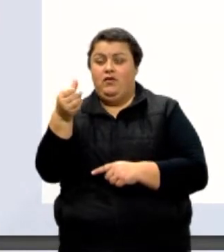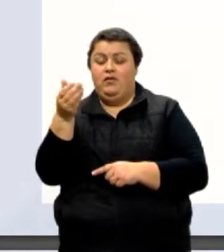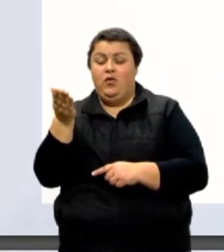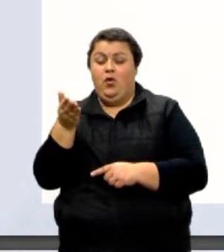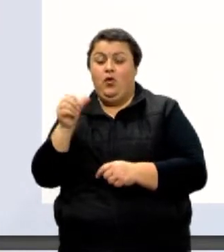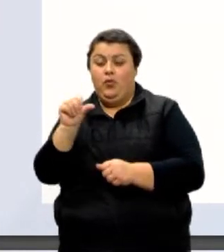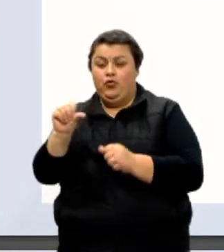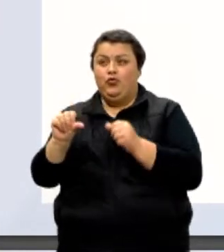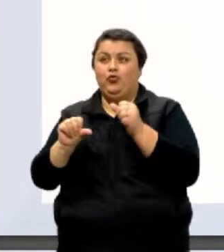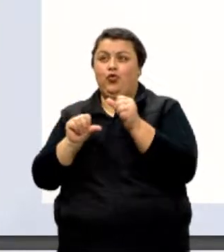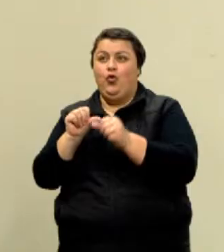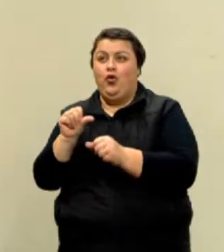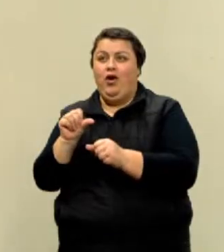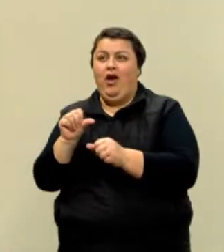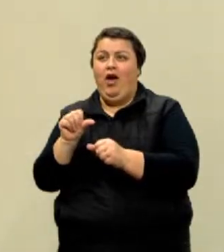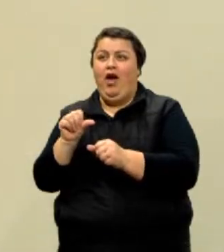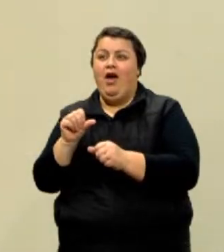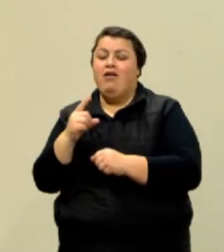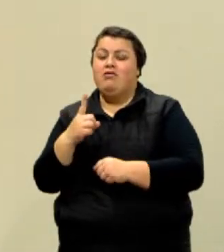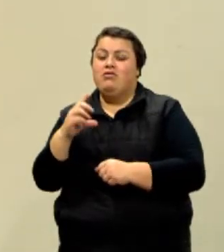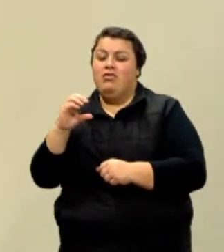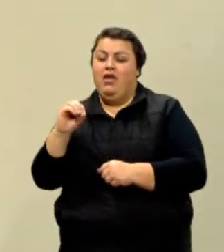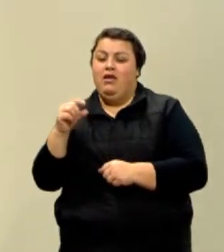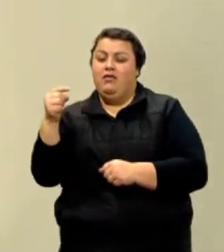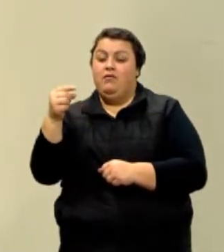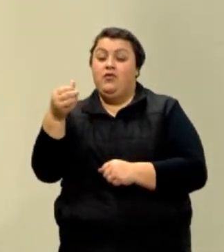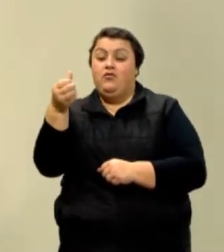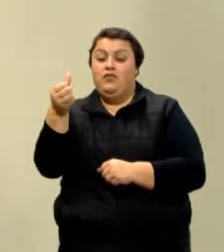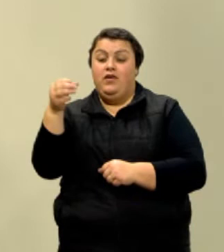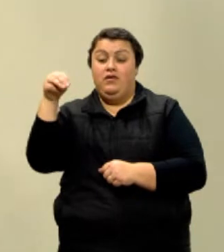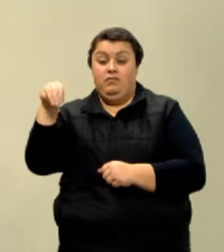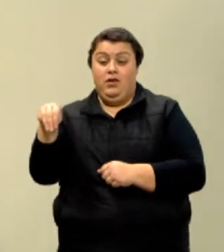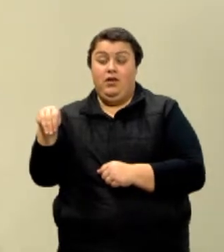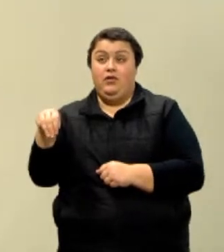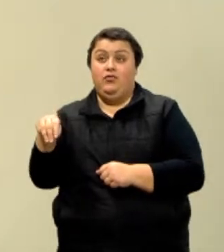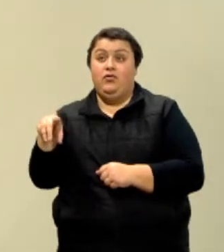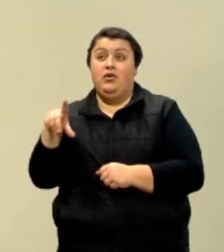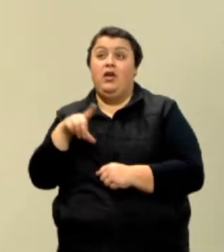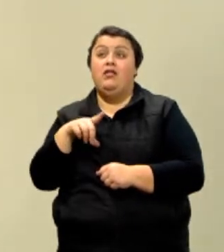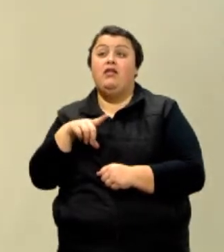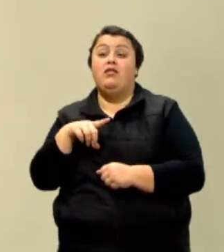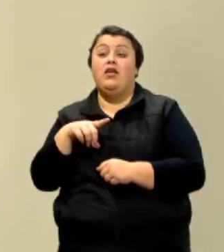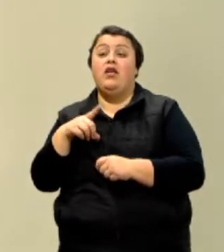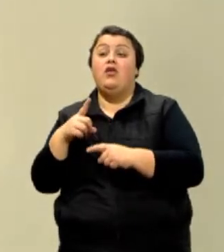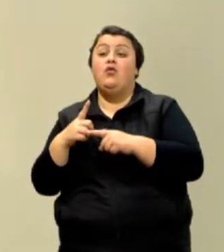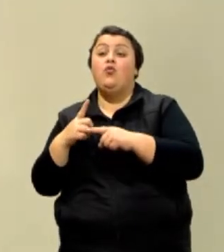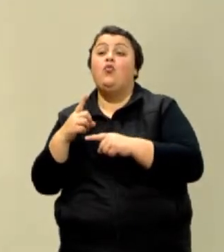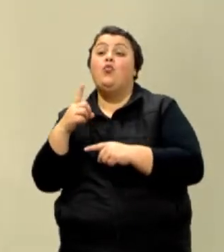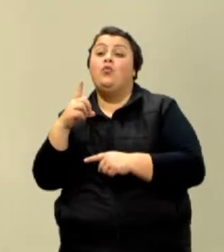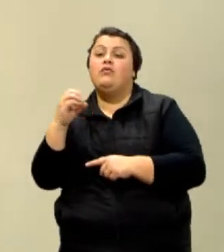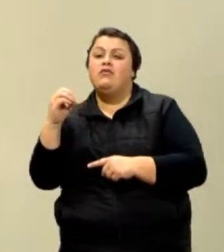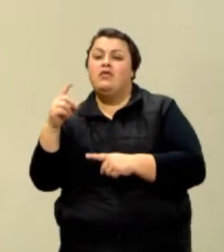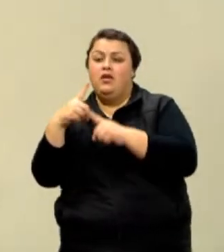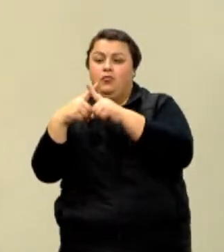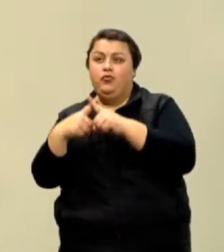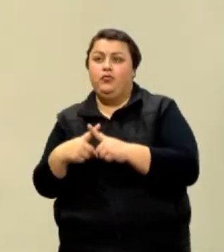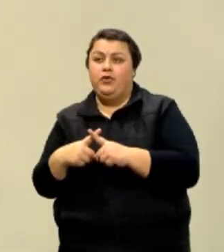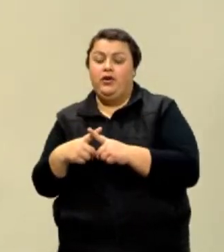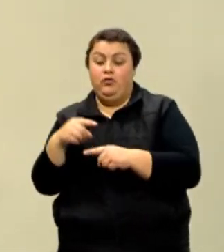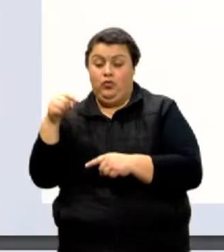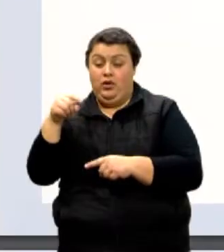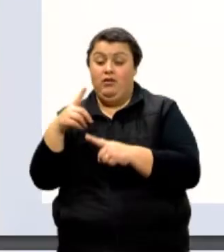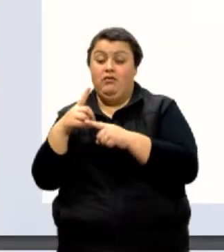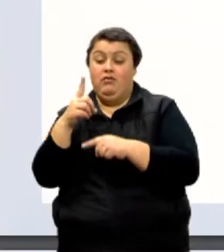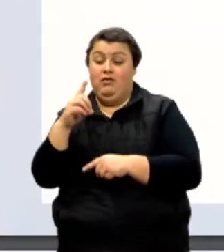eu já botei o seu equivalente. Dez na menos seis metros. E ainda tem um cem multiplicando. Esse cem a gente vai